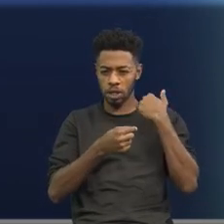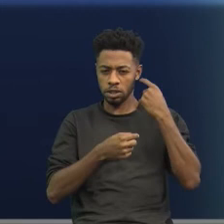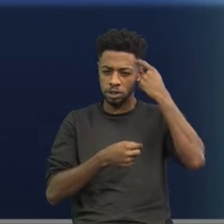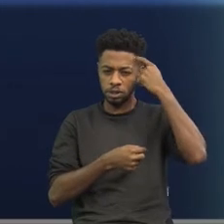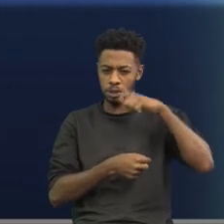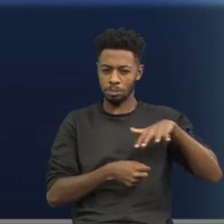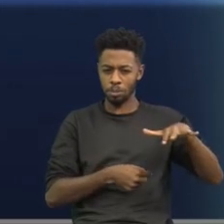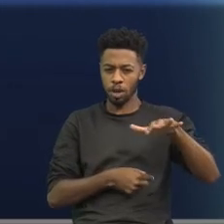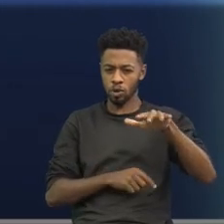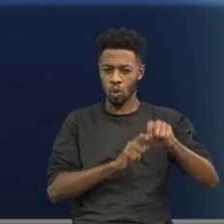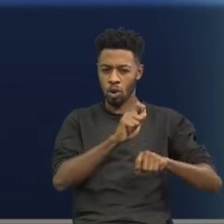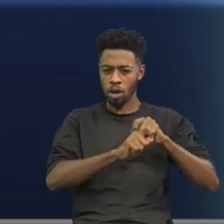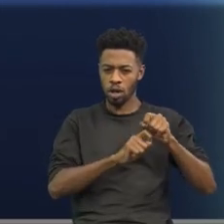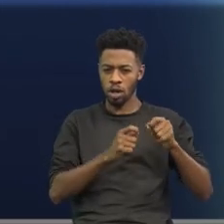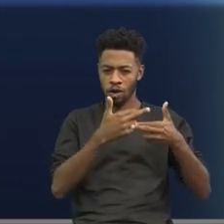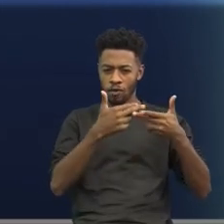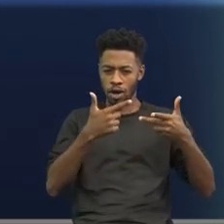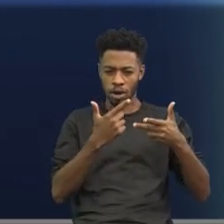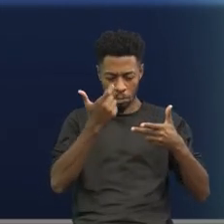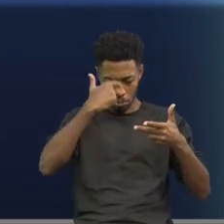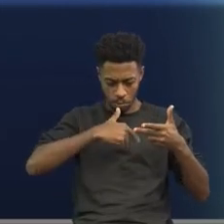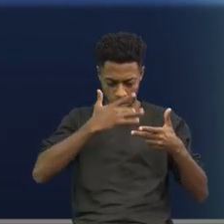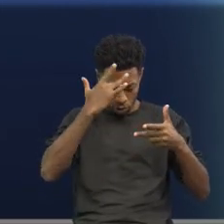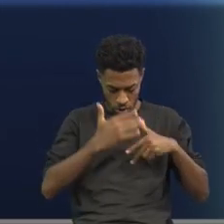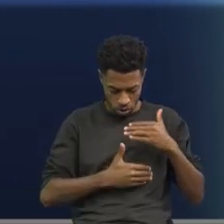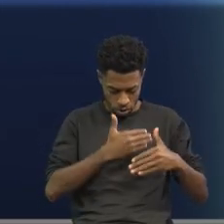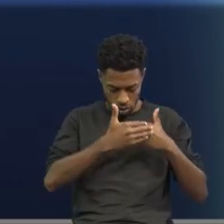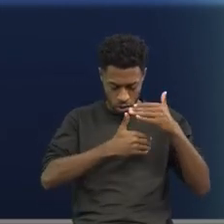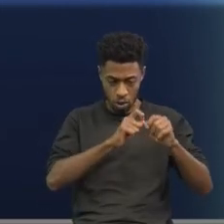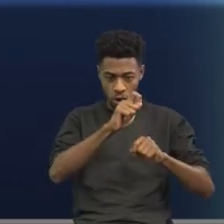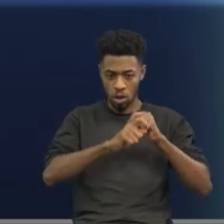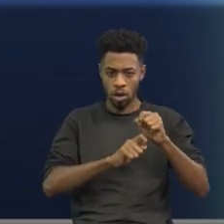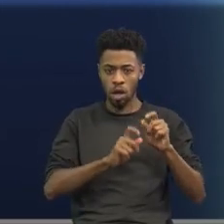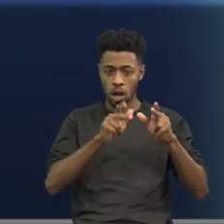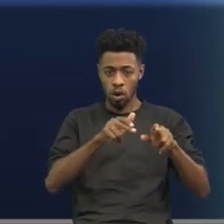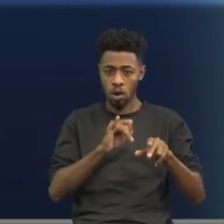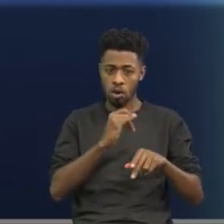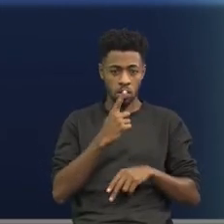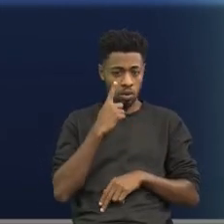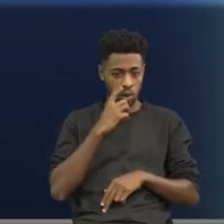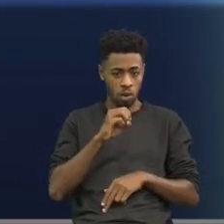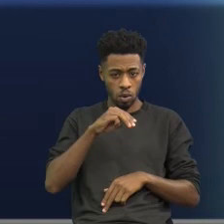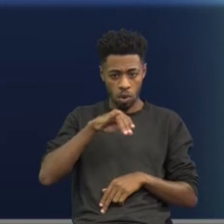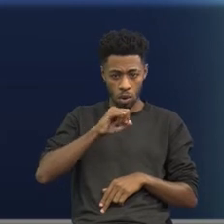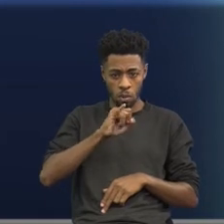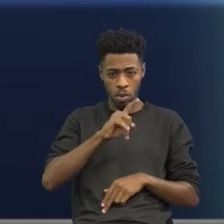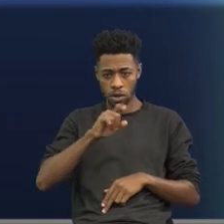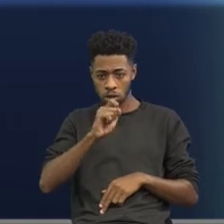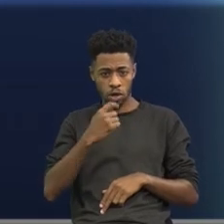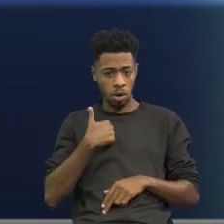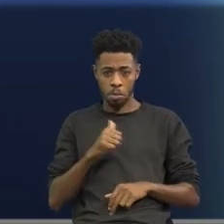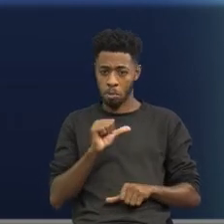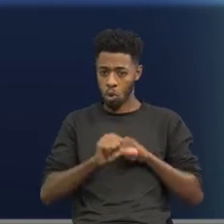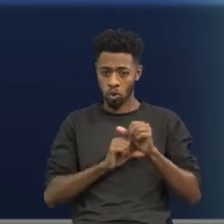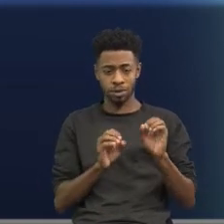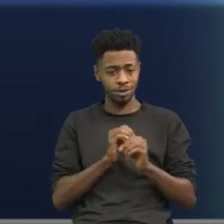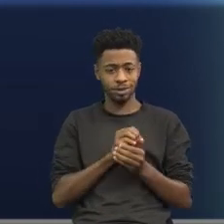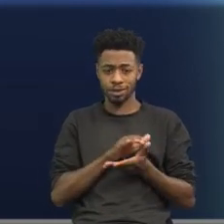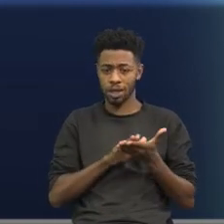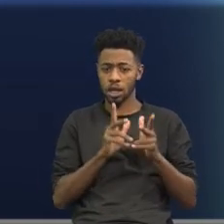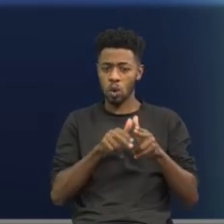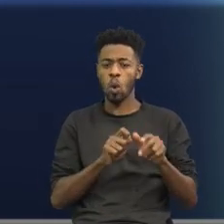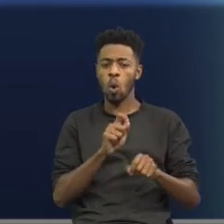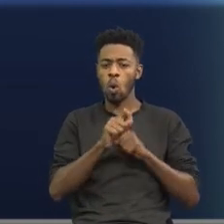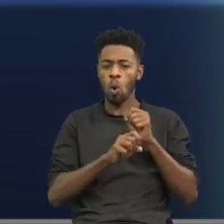inicialmente, de que as espécies, é como confessar um homicídio, não são imutáveis. Quer dizer, é como